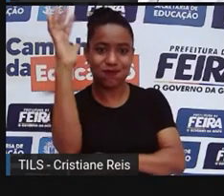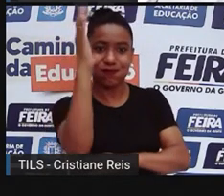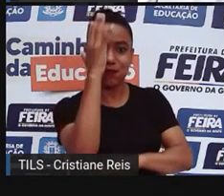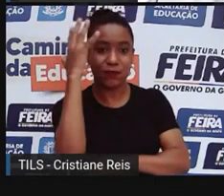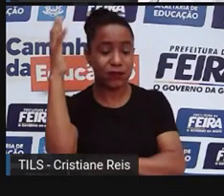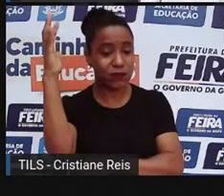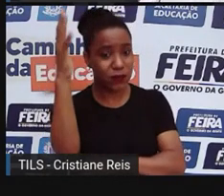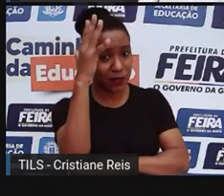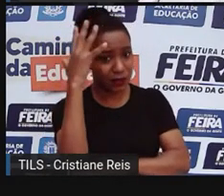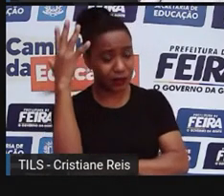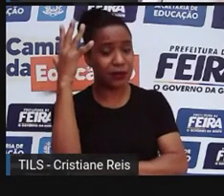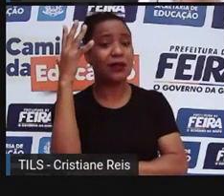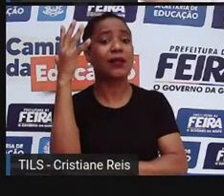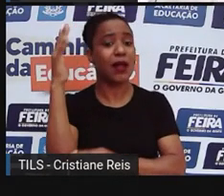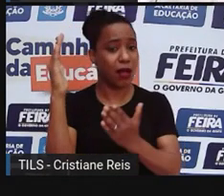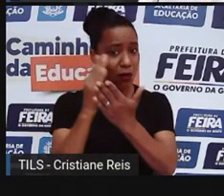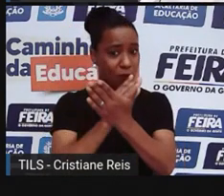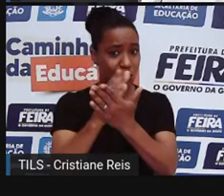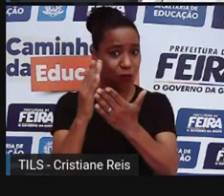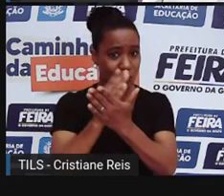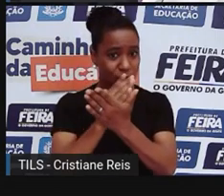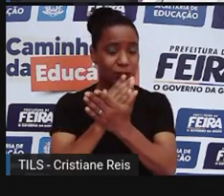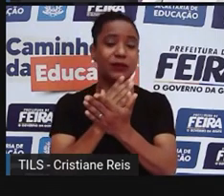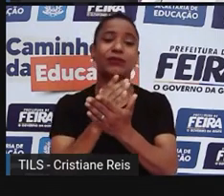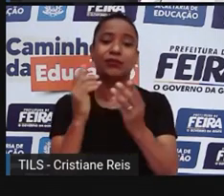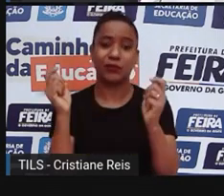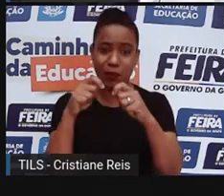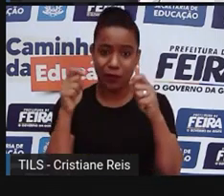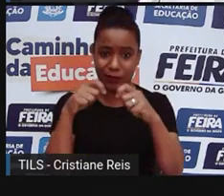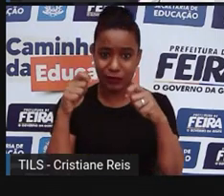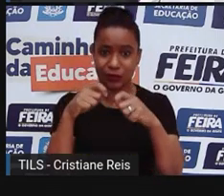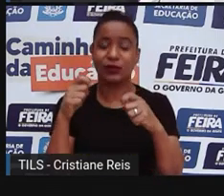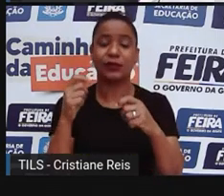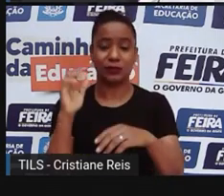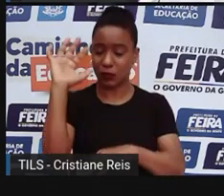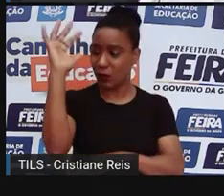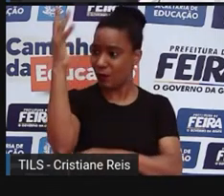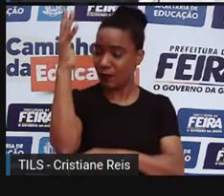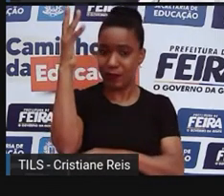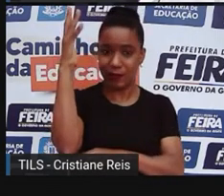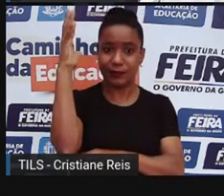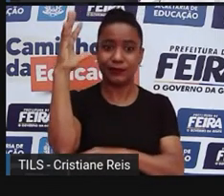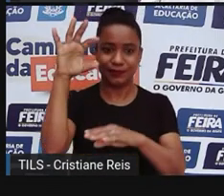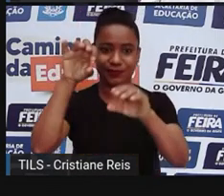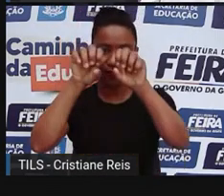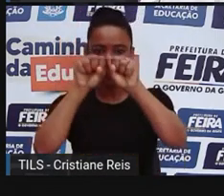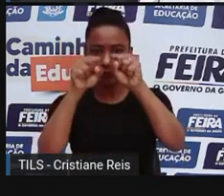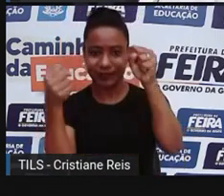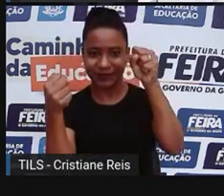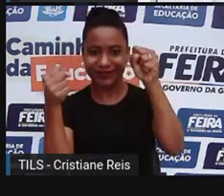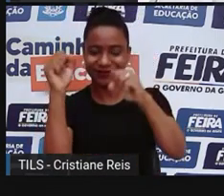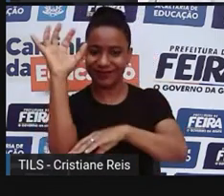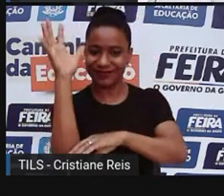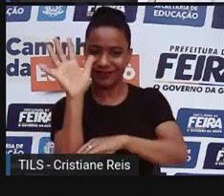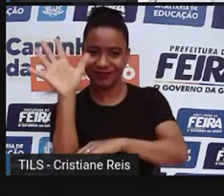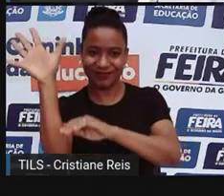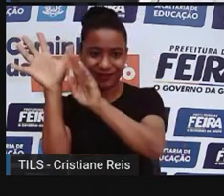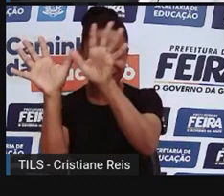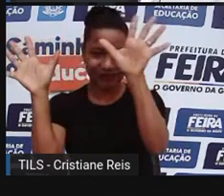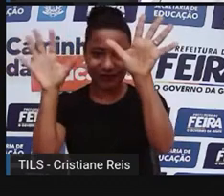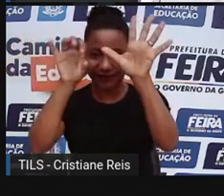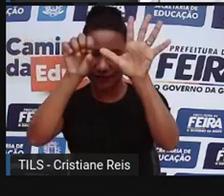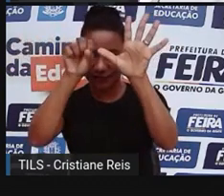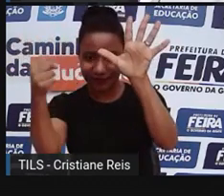também. Algumas plantas, não todas. Se você corta um galho e coloca ele na terra, ele vai brotar